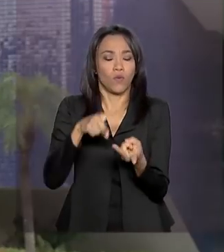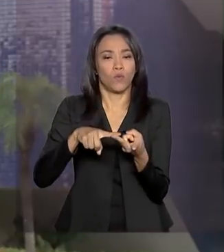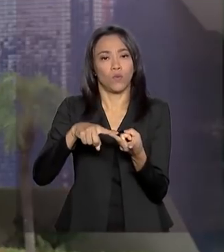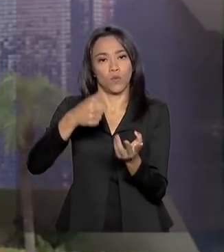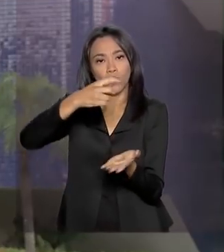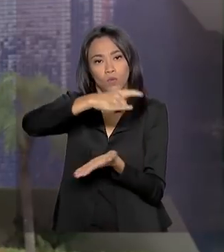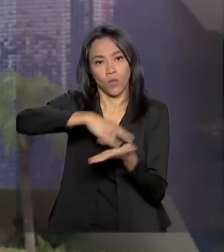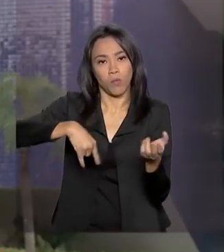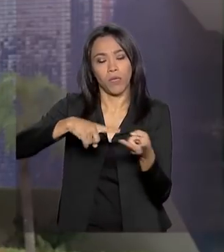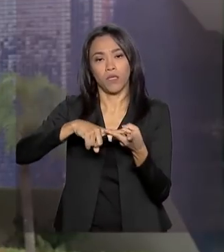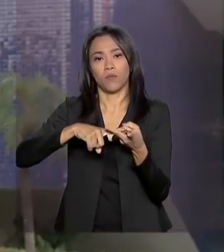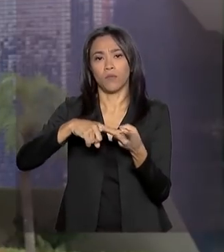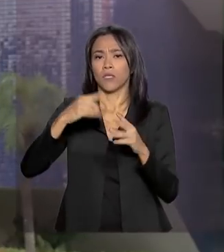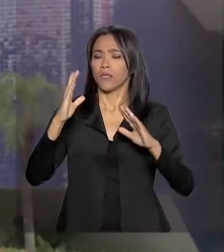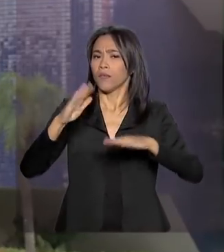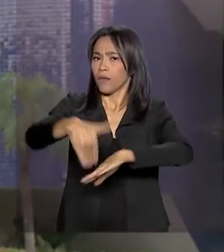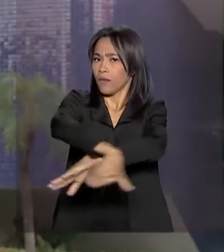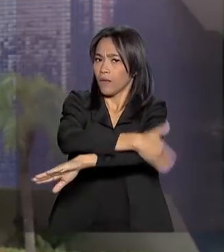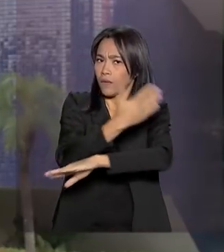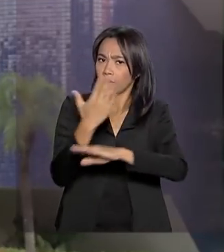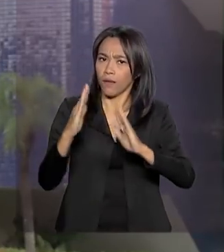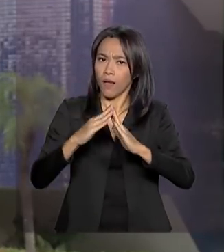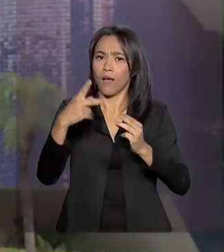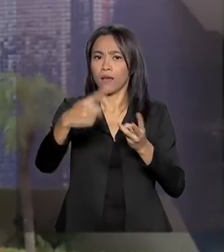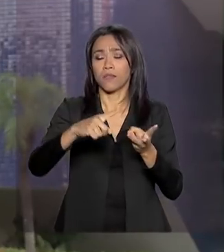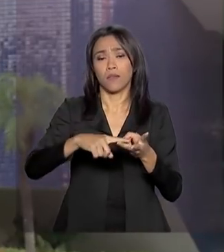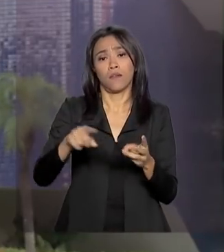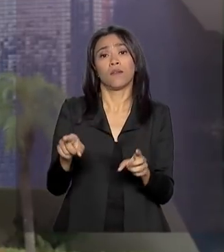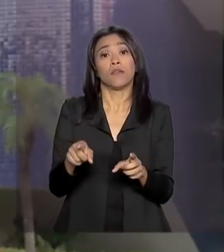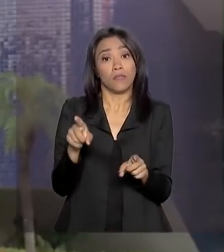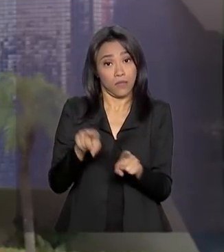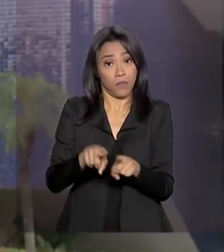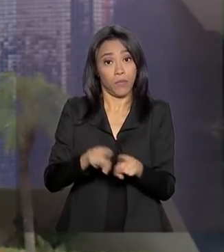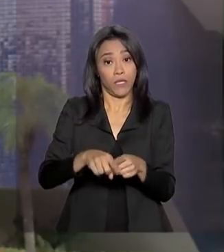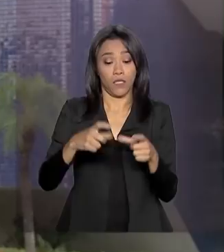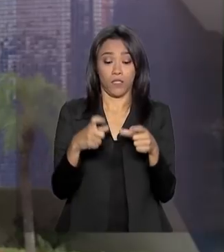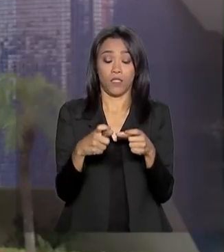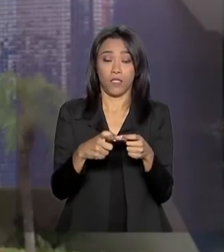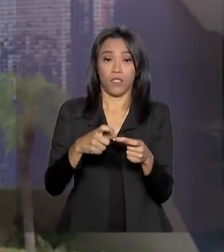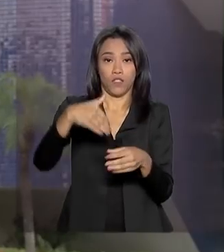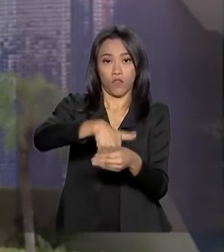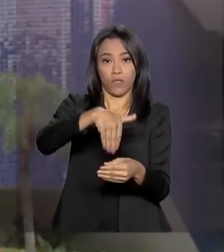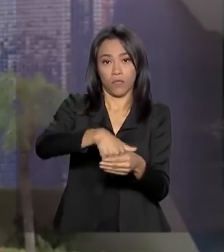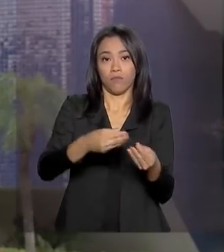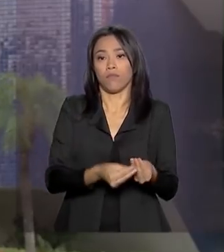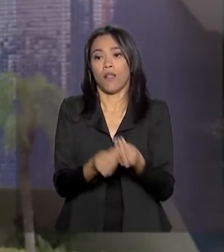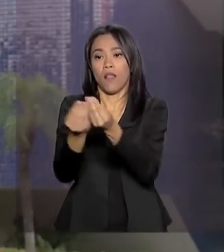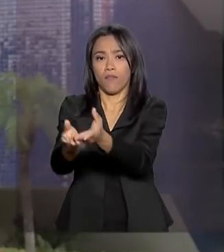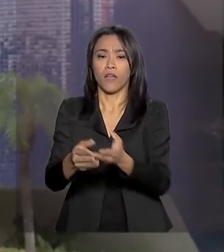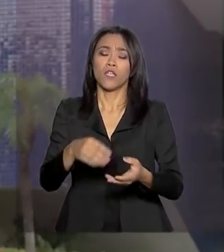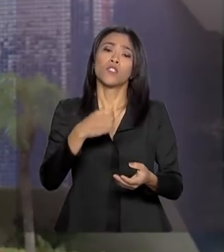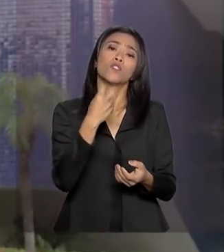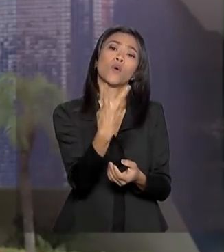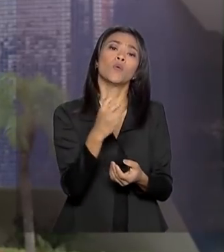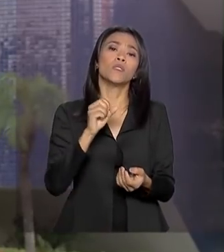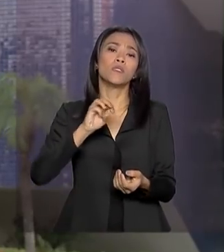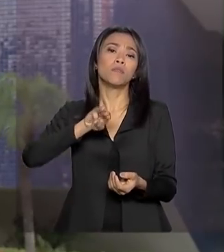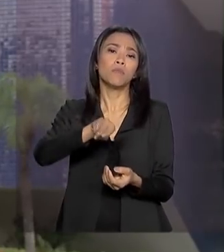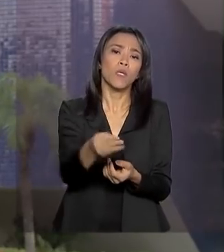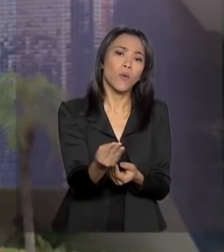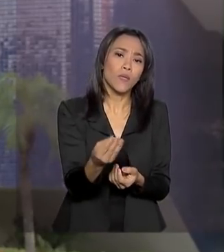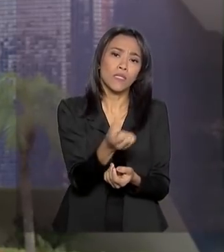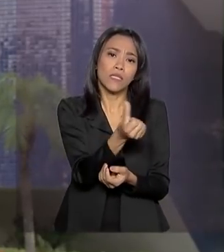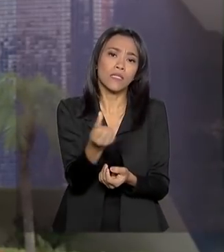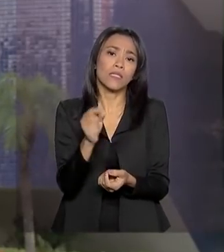comprovante de residência e título de eleitor se o tiver. No país, são mais de 2,6 milhões de pessoas em